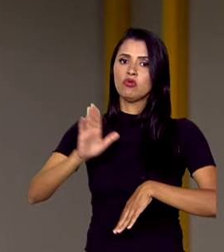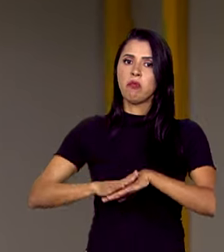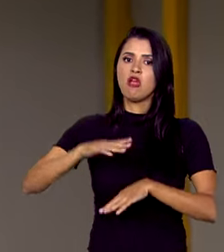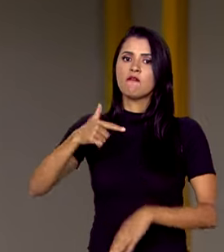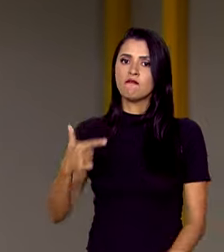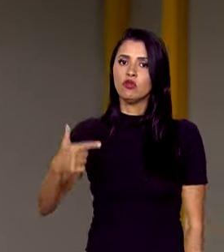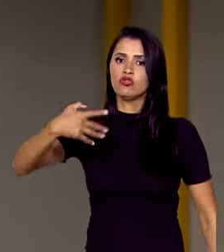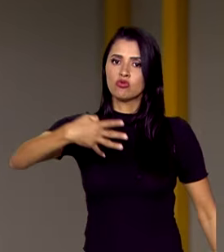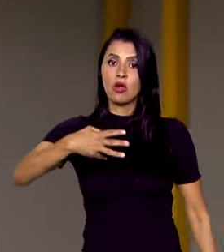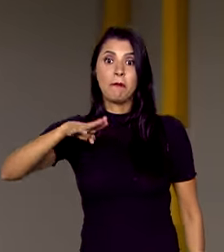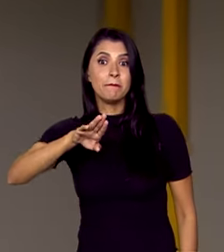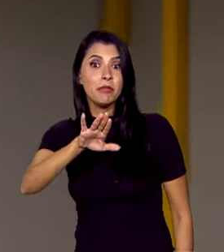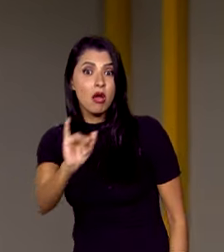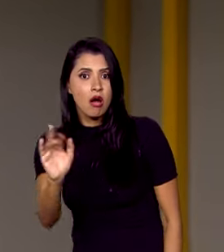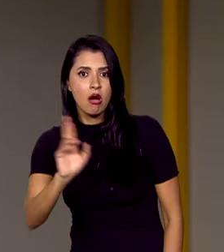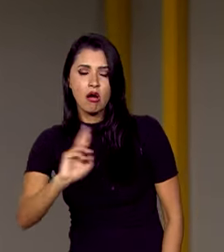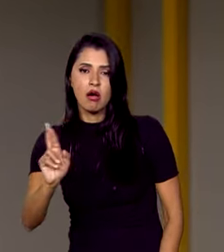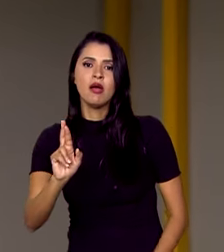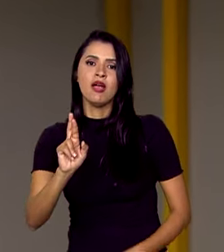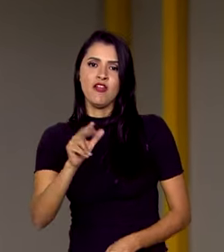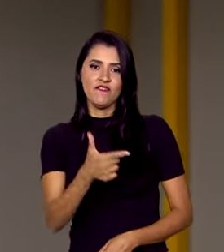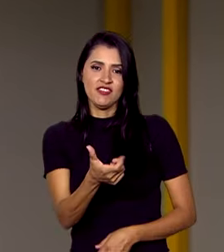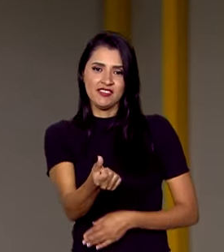bilhões de reais em 26 estados brasileiros.